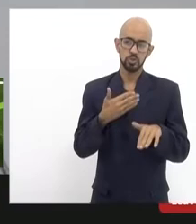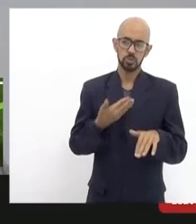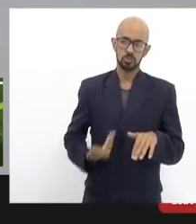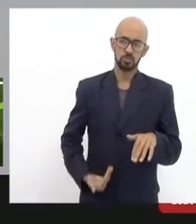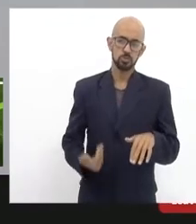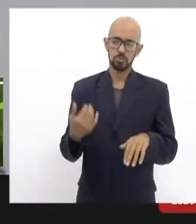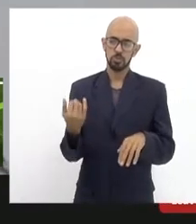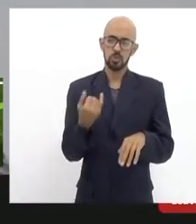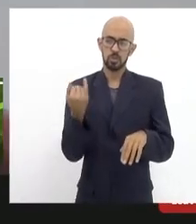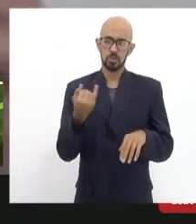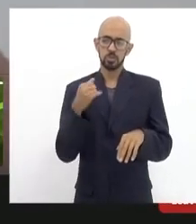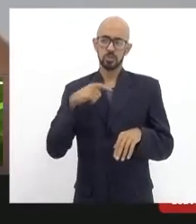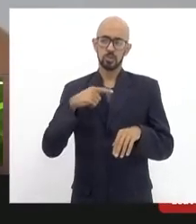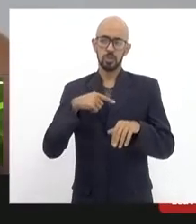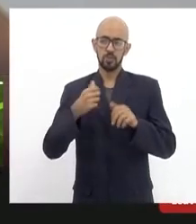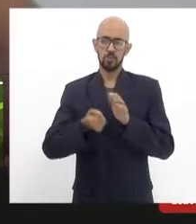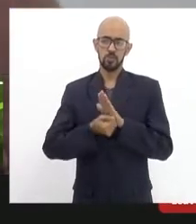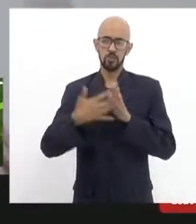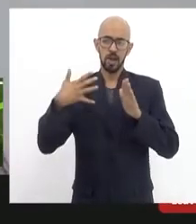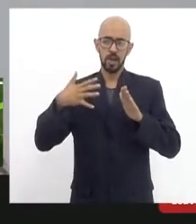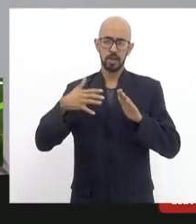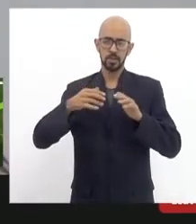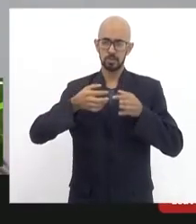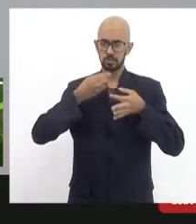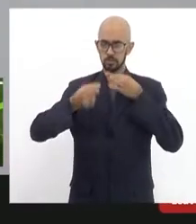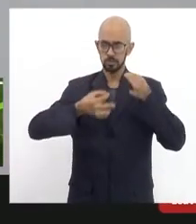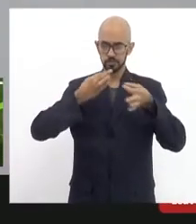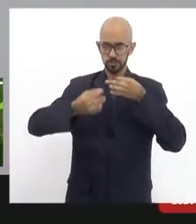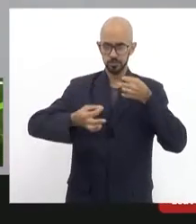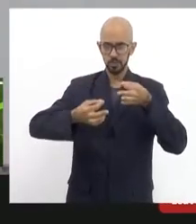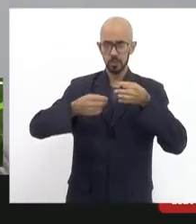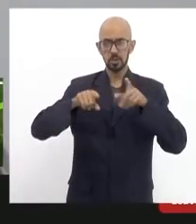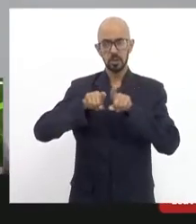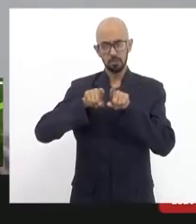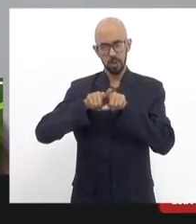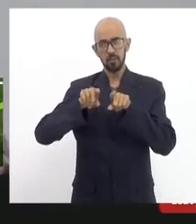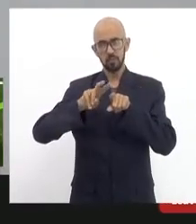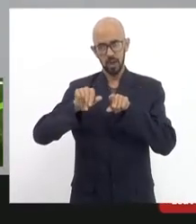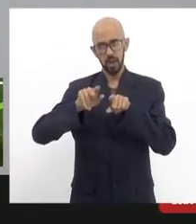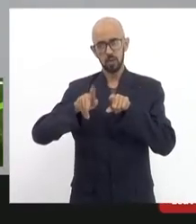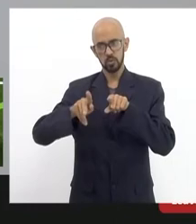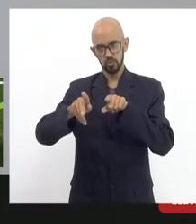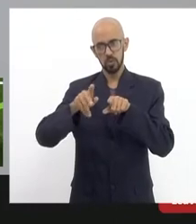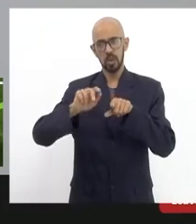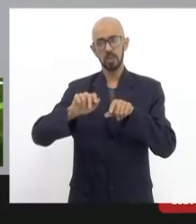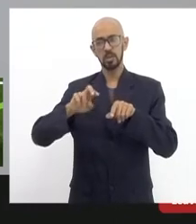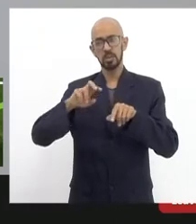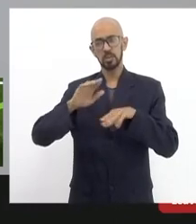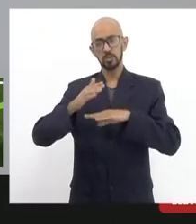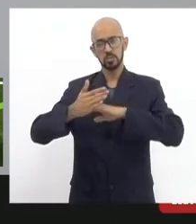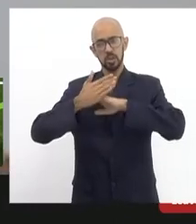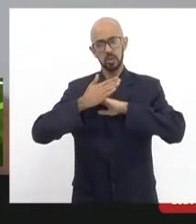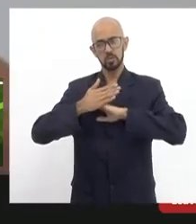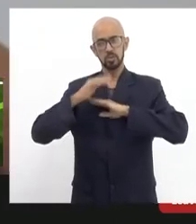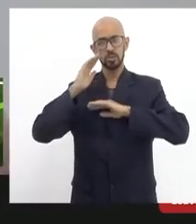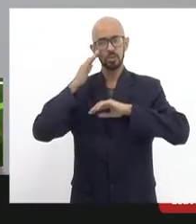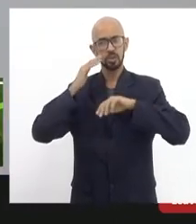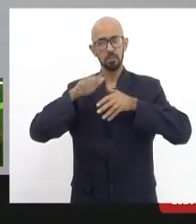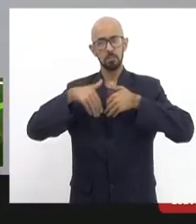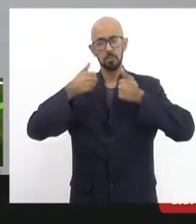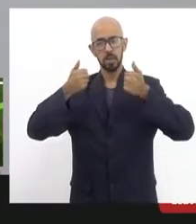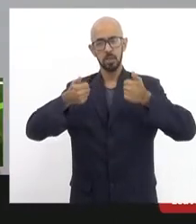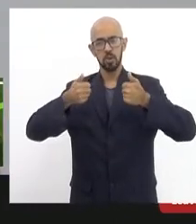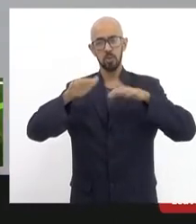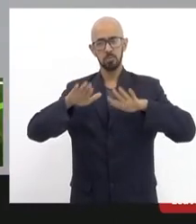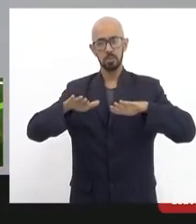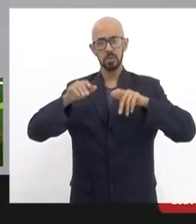tem várias manifestações que já foram feitas e outras que ainda serão que certamente ajudam a gente a entender melhor e construir no diálogo soluções mas